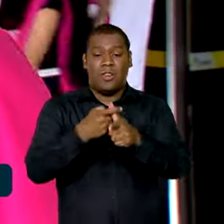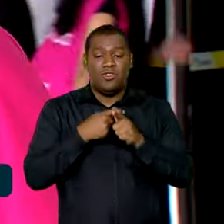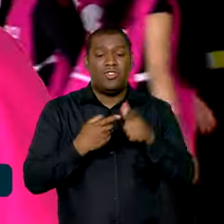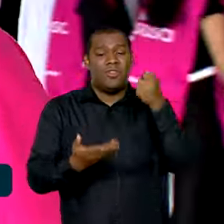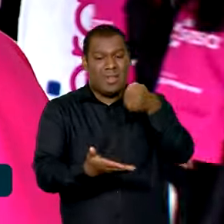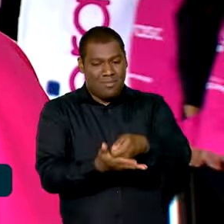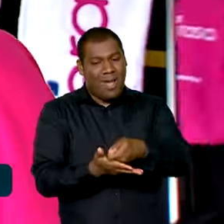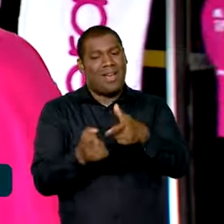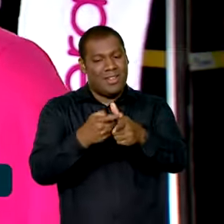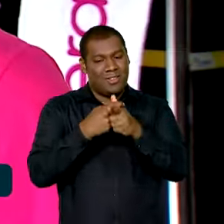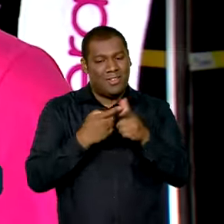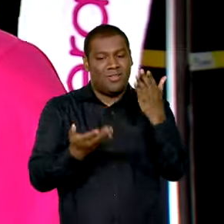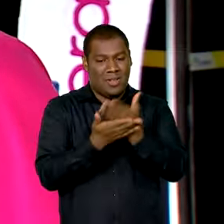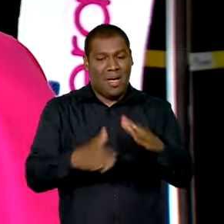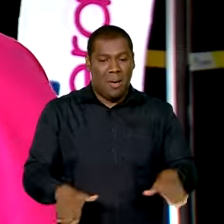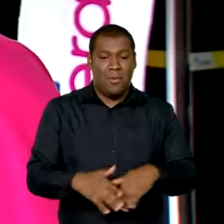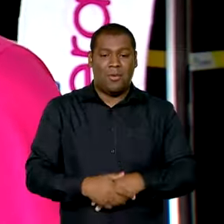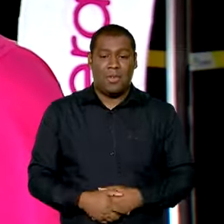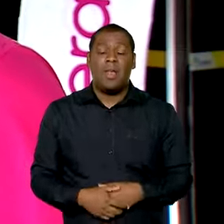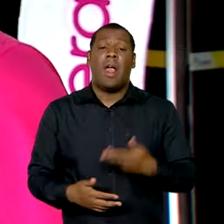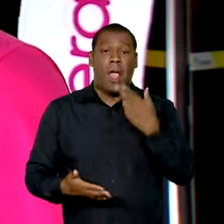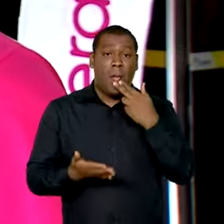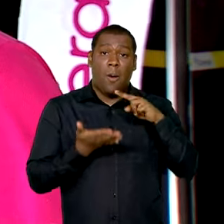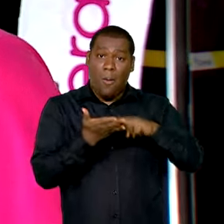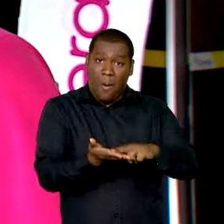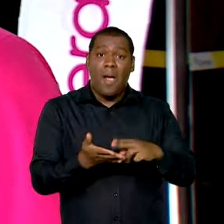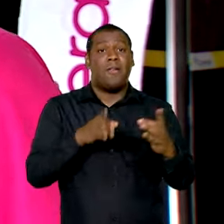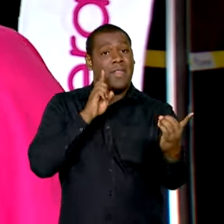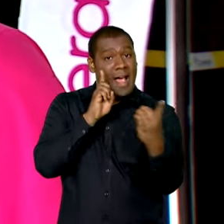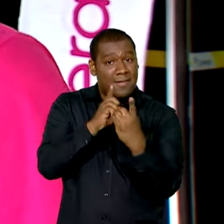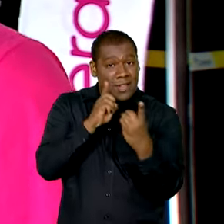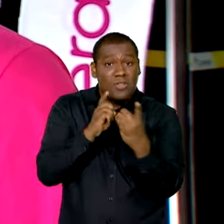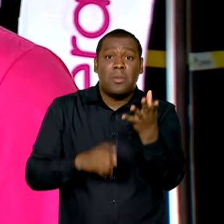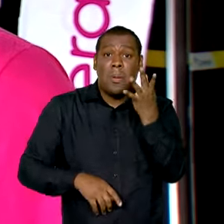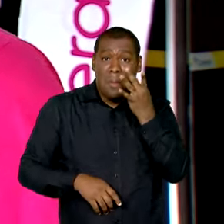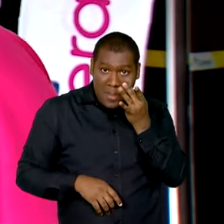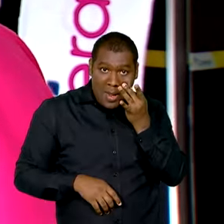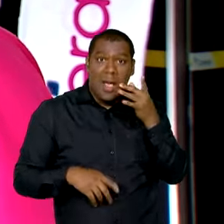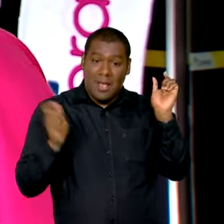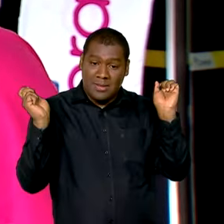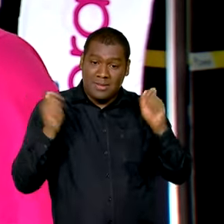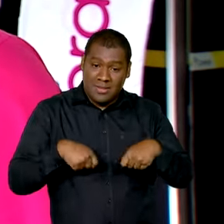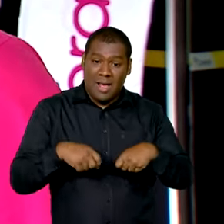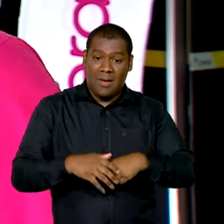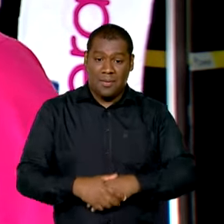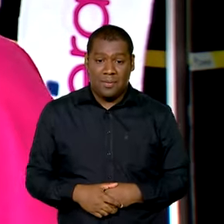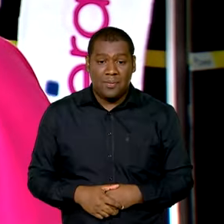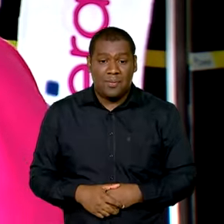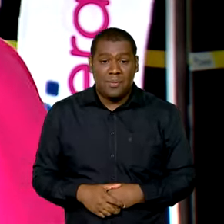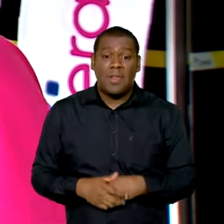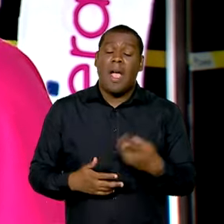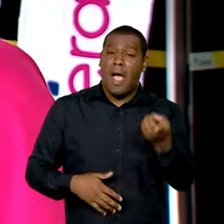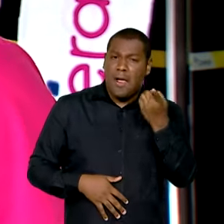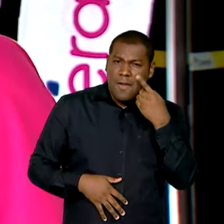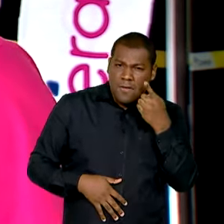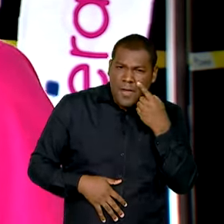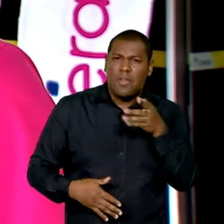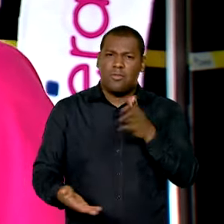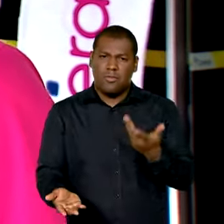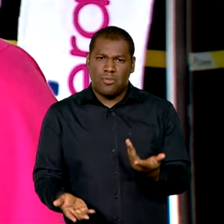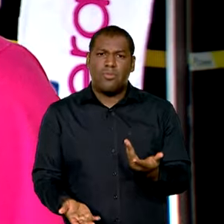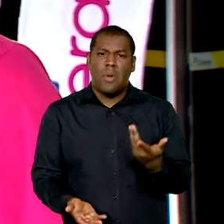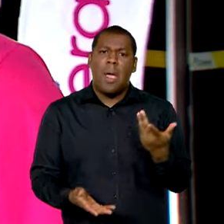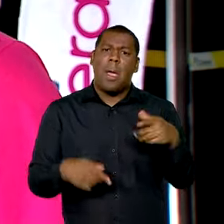é gratuito nas agências dos Correios, você consegue ter um atendimento presencial, humanizado e dessa forma verificar quais são as ofertas que